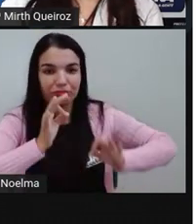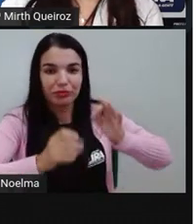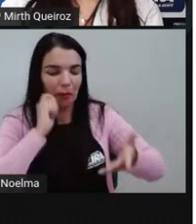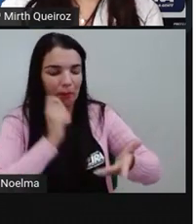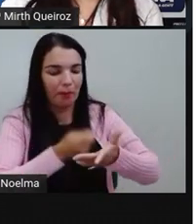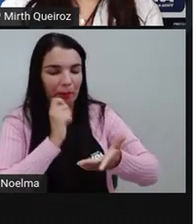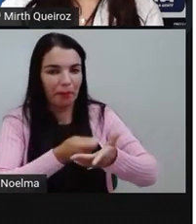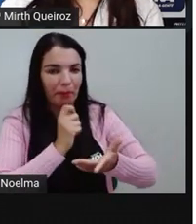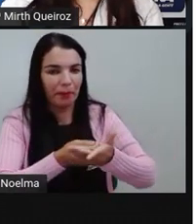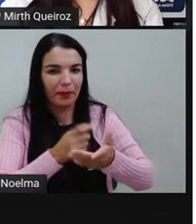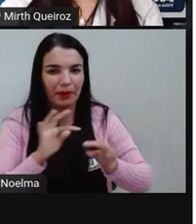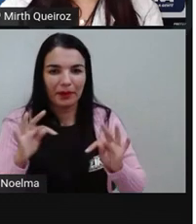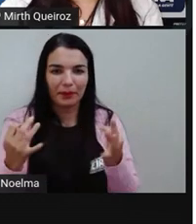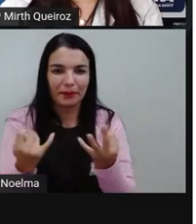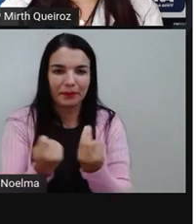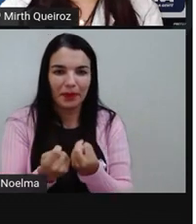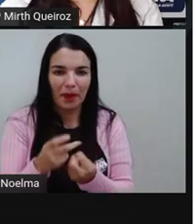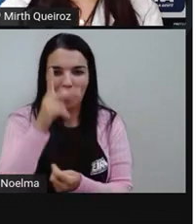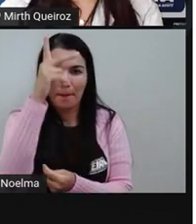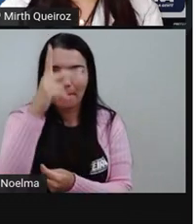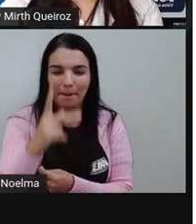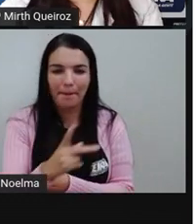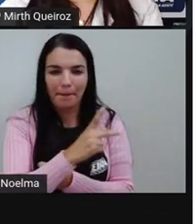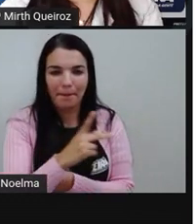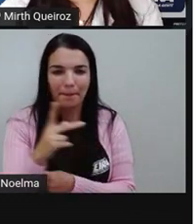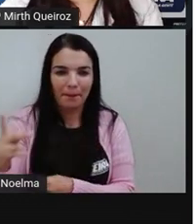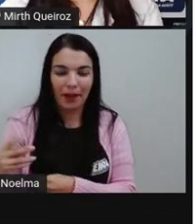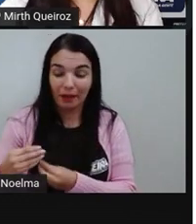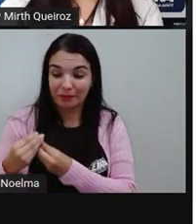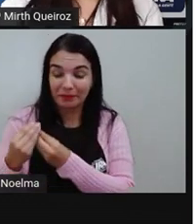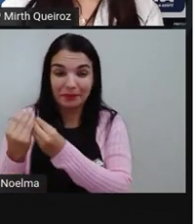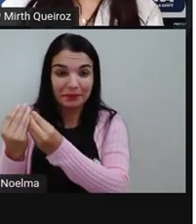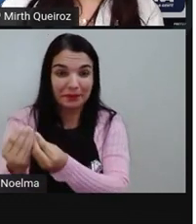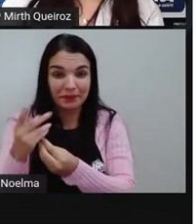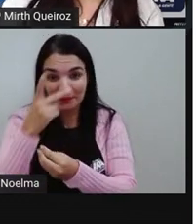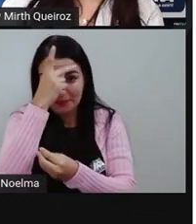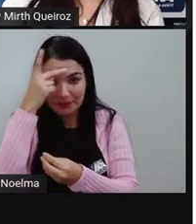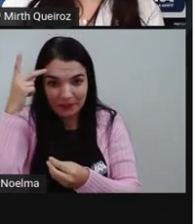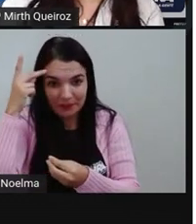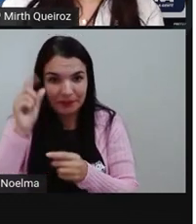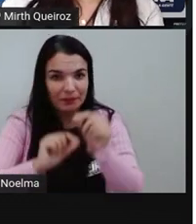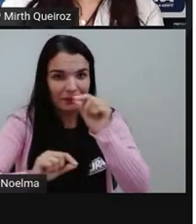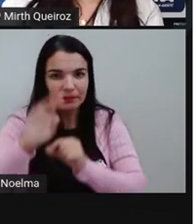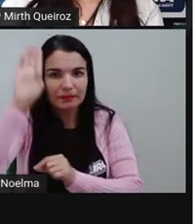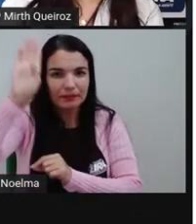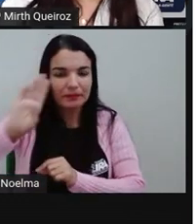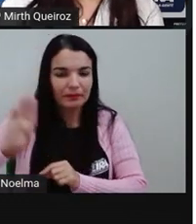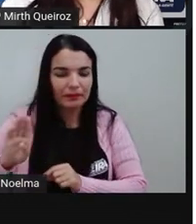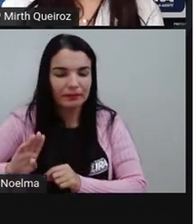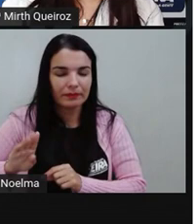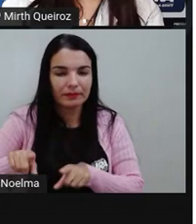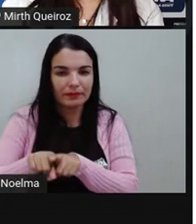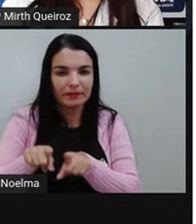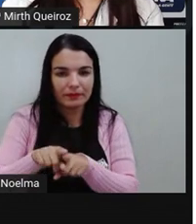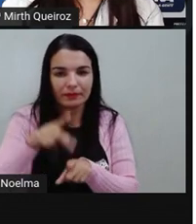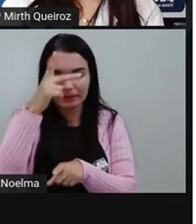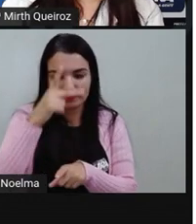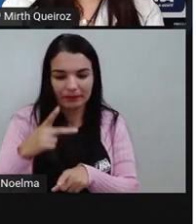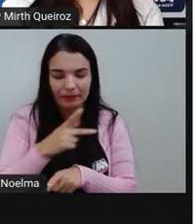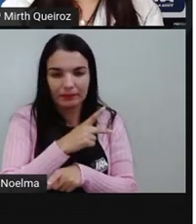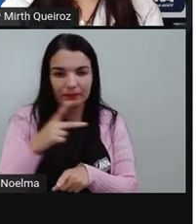a toga. Ao padre, a freguesia. Ao bispo e ao cardeal. Dá-se